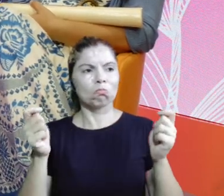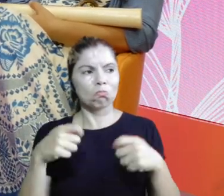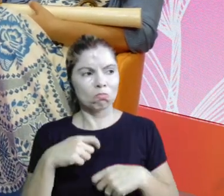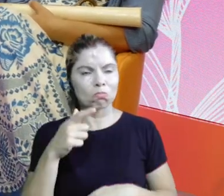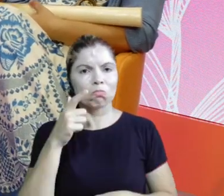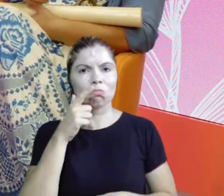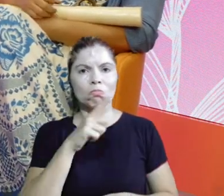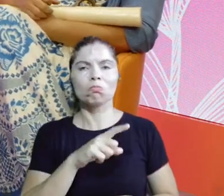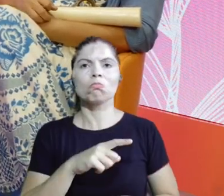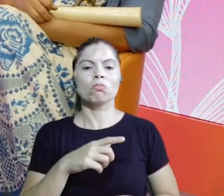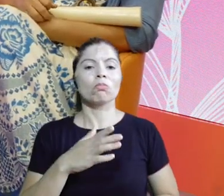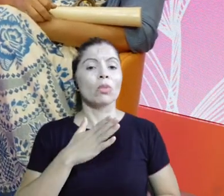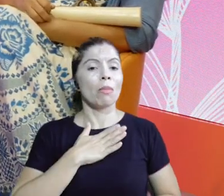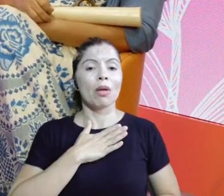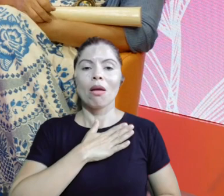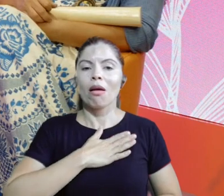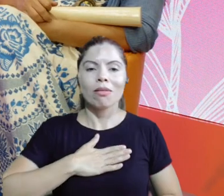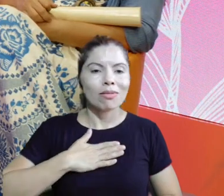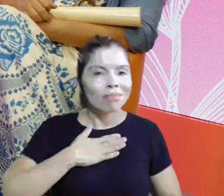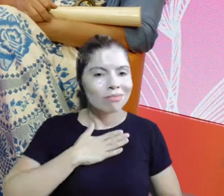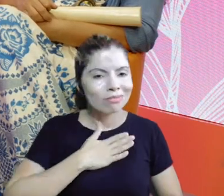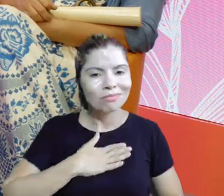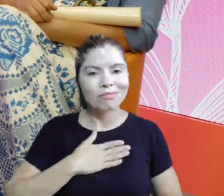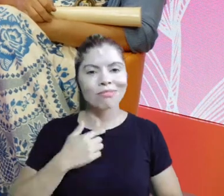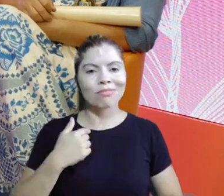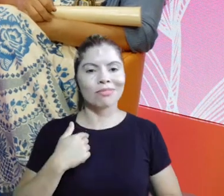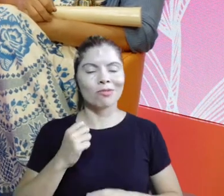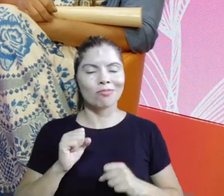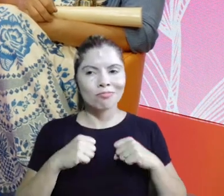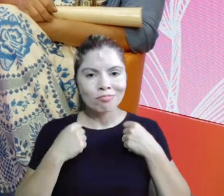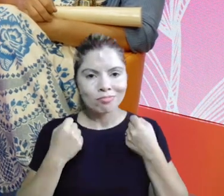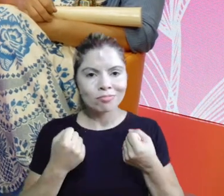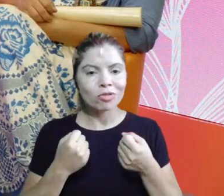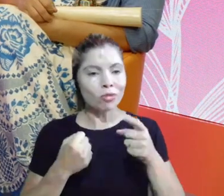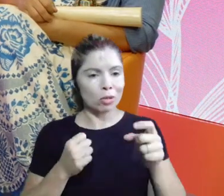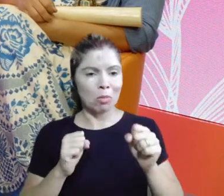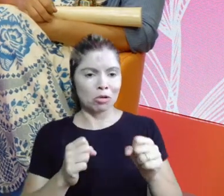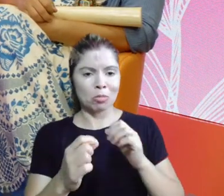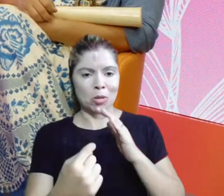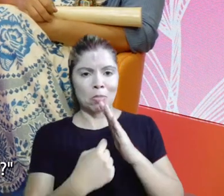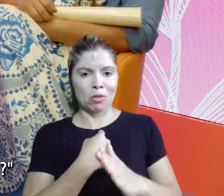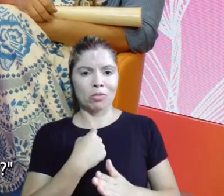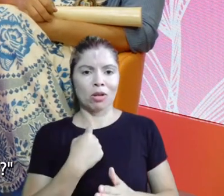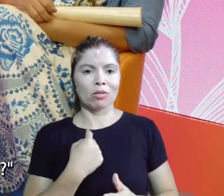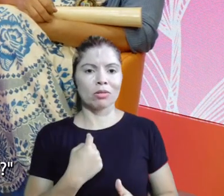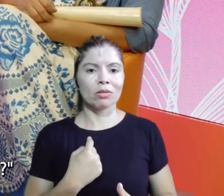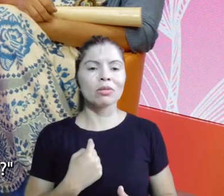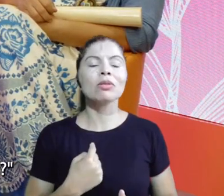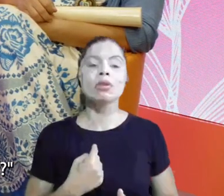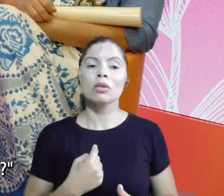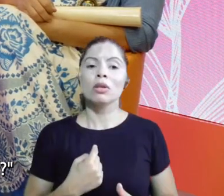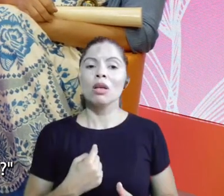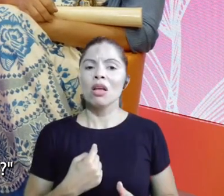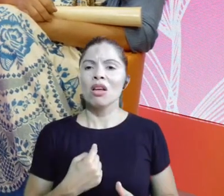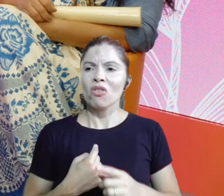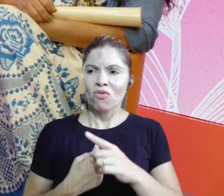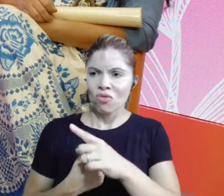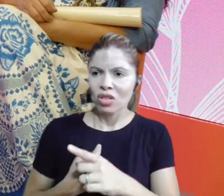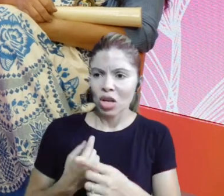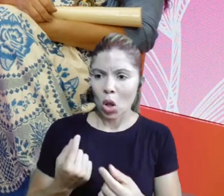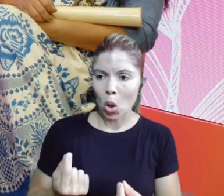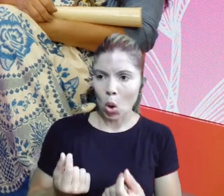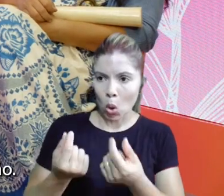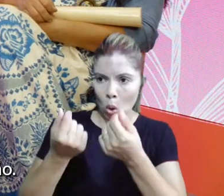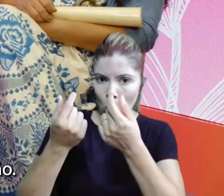e você está entregando uma solução, né? Para mim é muito prazeroso assim, você me perguntar, você tem lucro com o palmito do Lange? Ainda não.